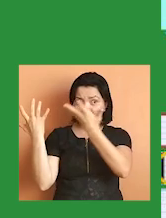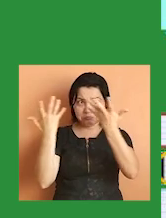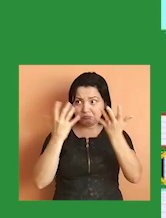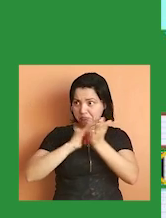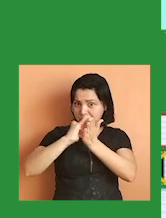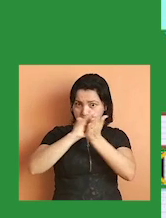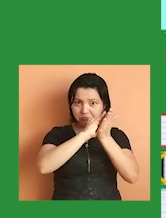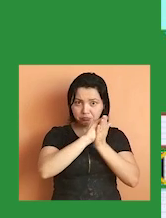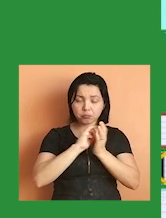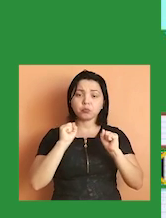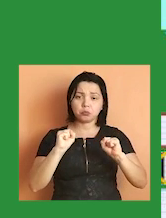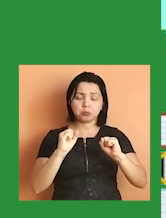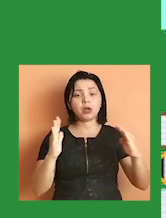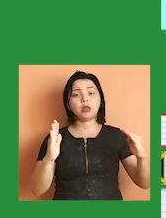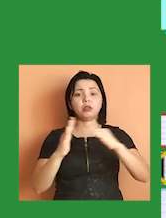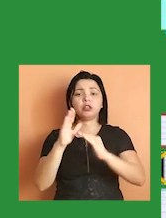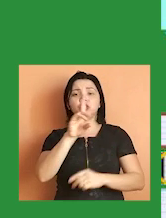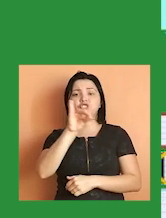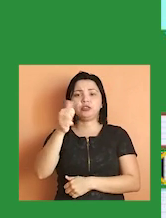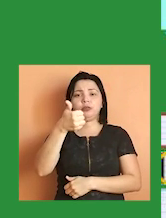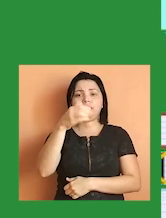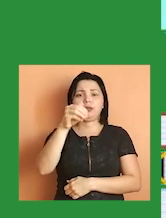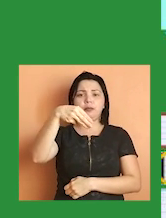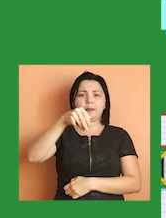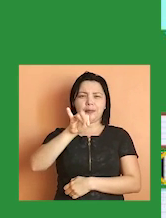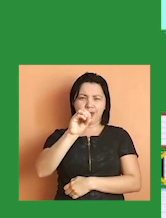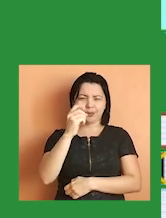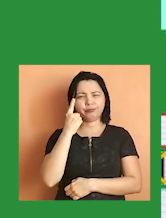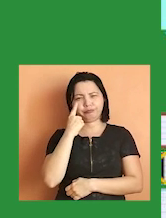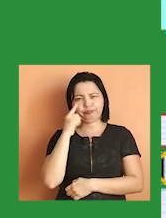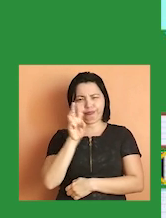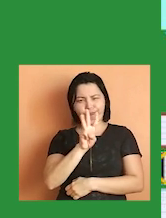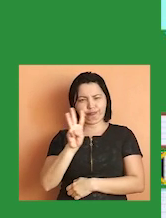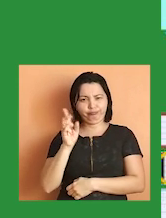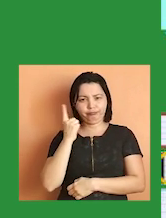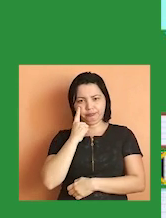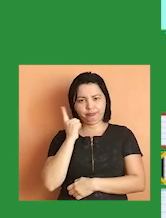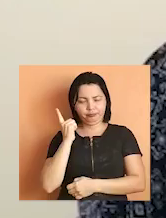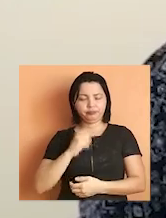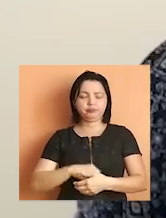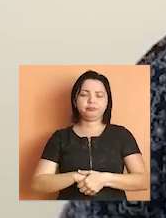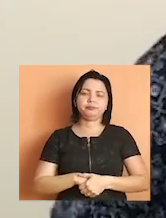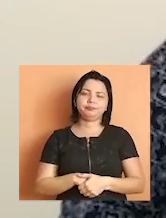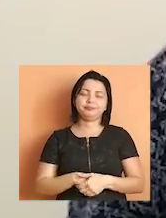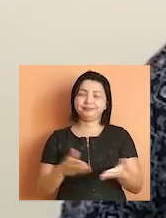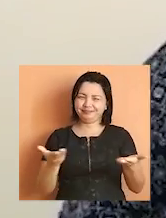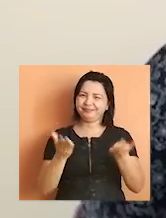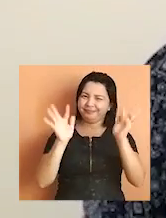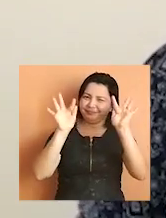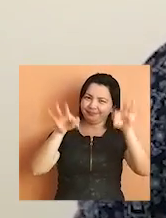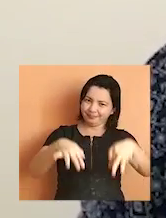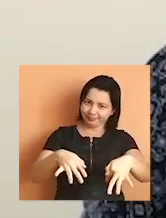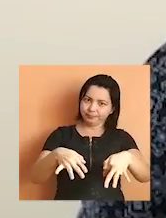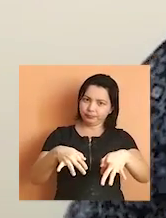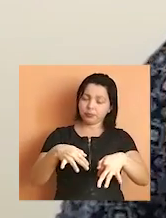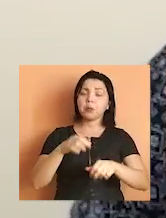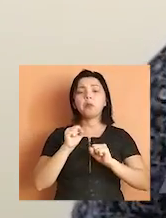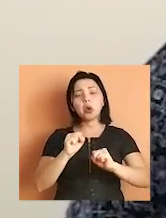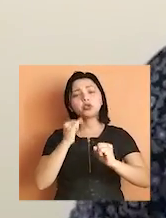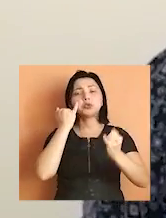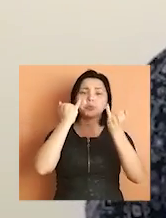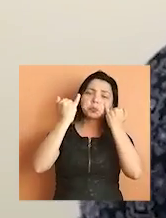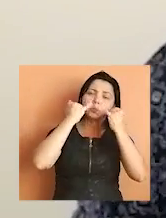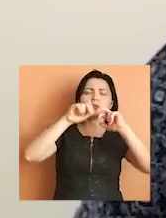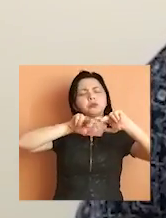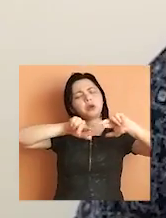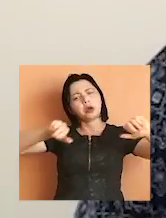interessados devem se inscrever até o dia 10 de maio no site que aparece aqui na tela. E nós ficamos por aqui. Acompanhe